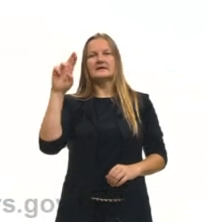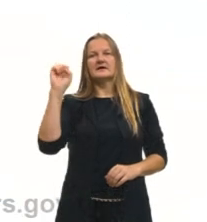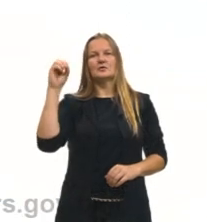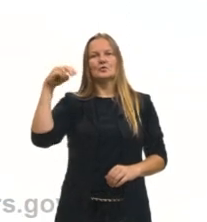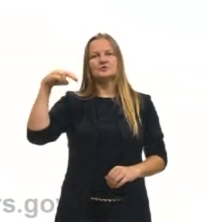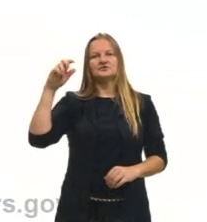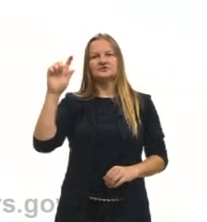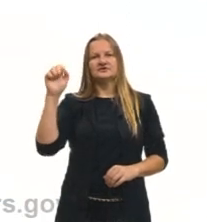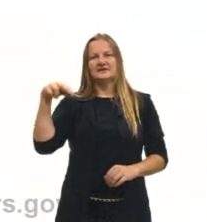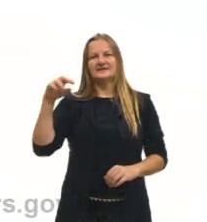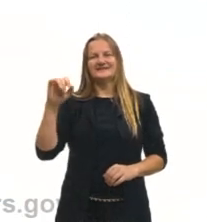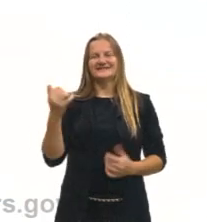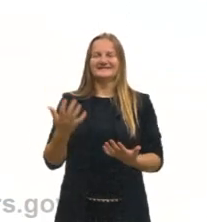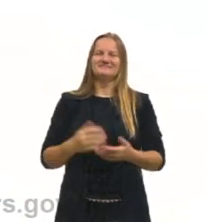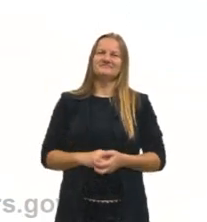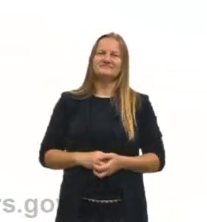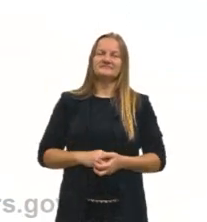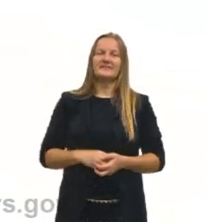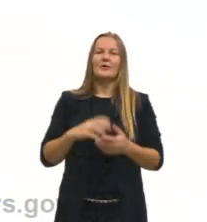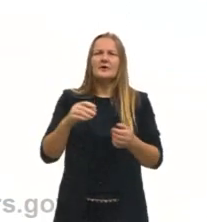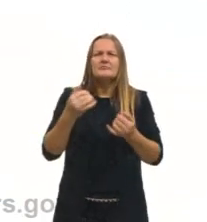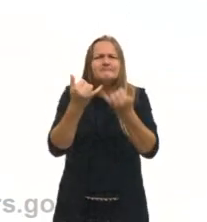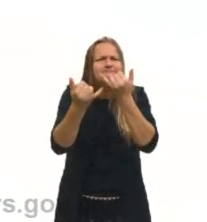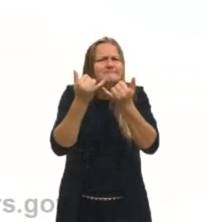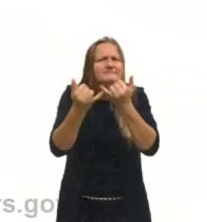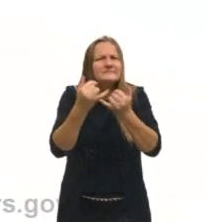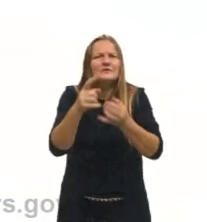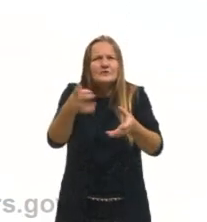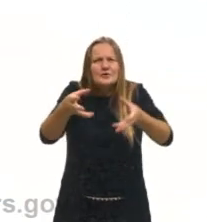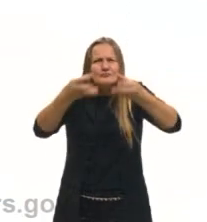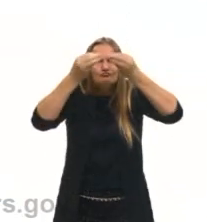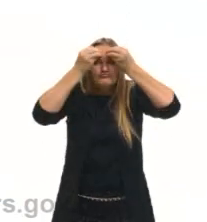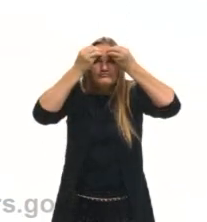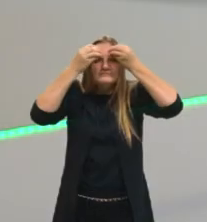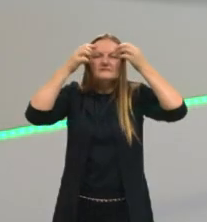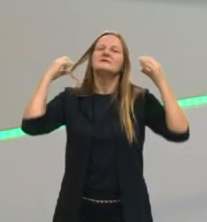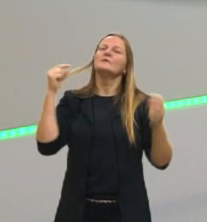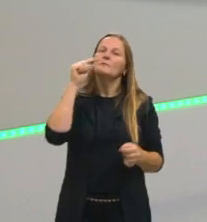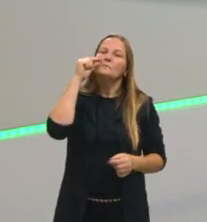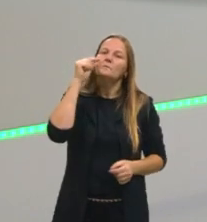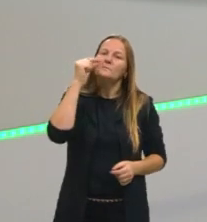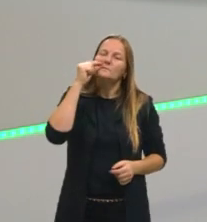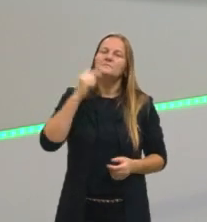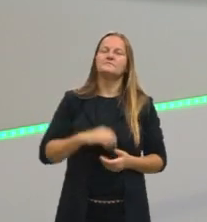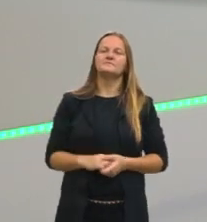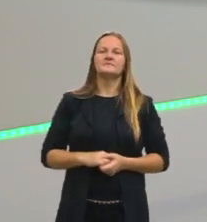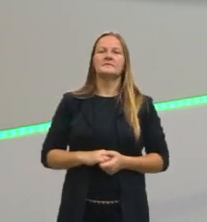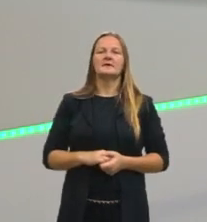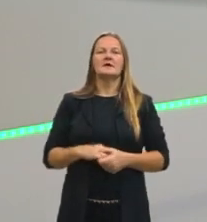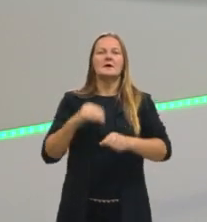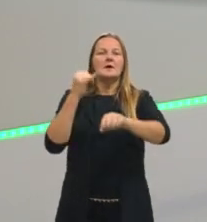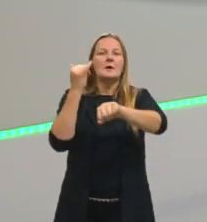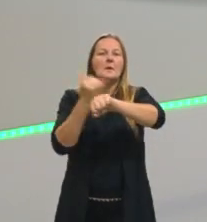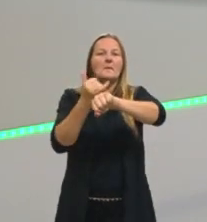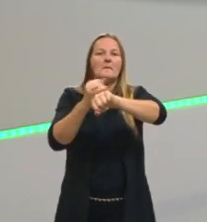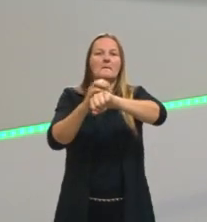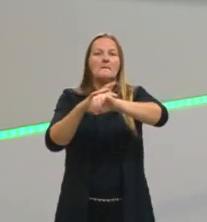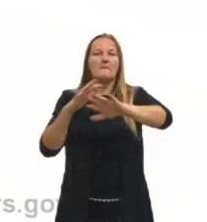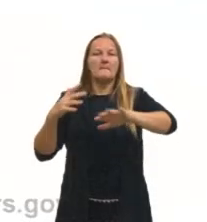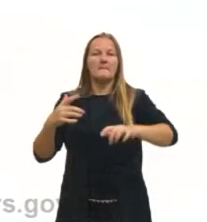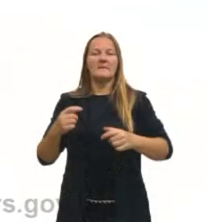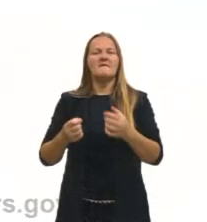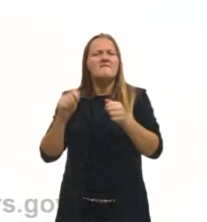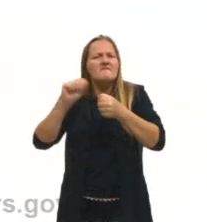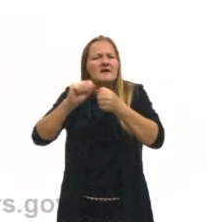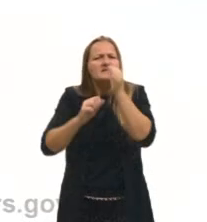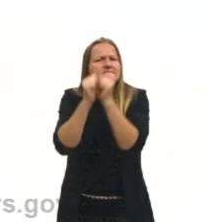O exercício de fixação, tá? De vestibular, diz o seguinte. O bronze utilizado para a fabricação